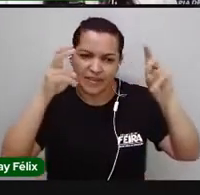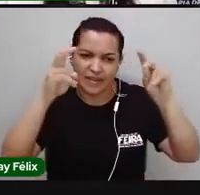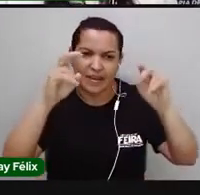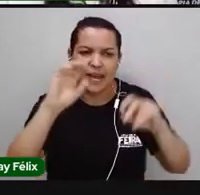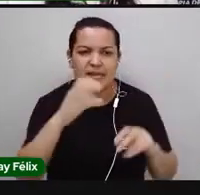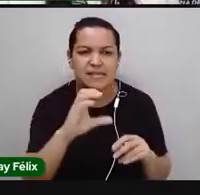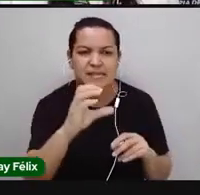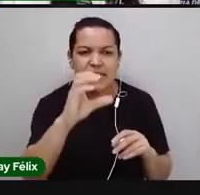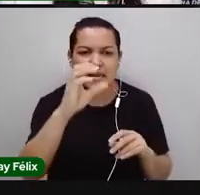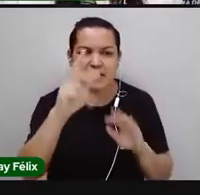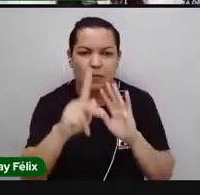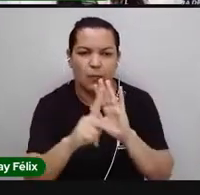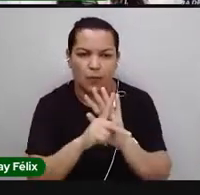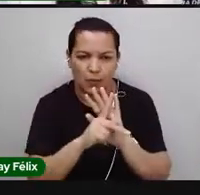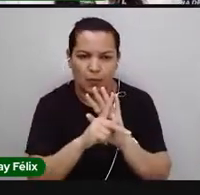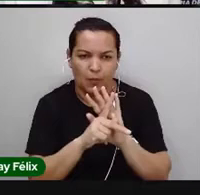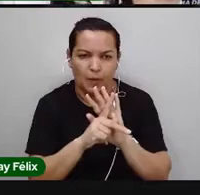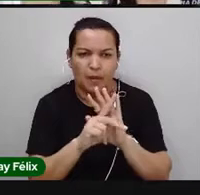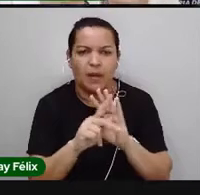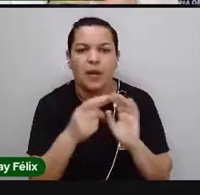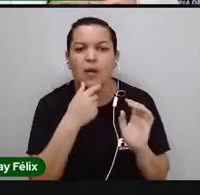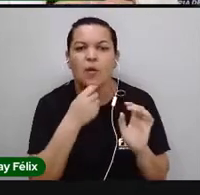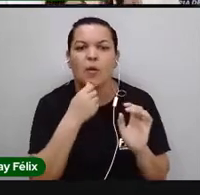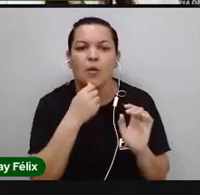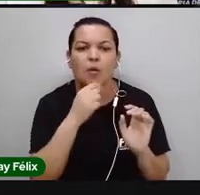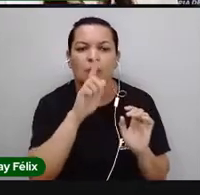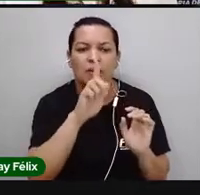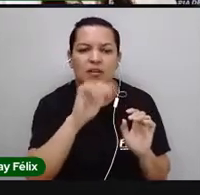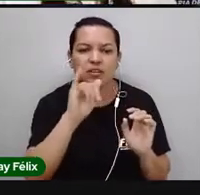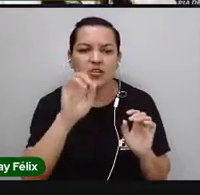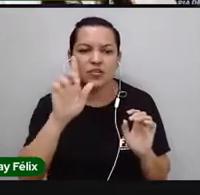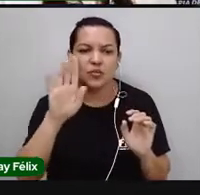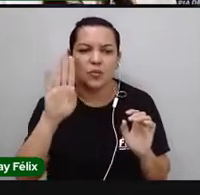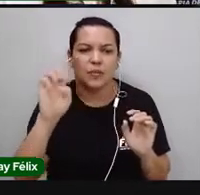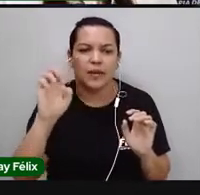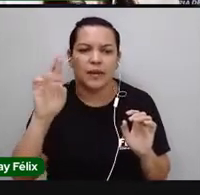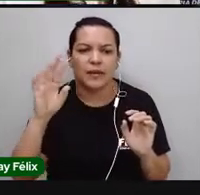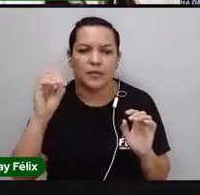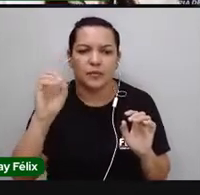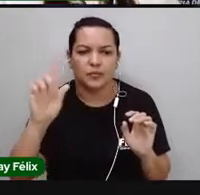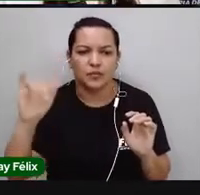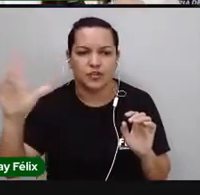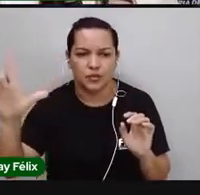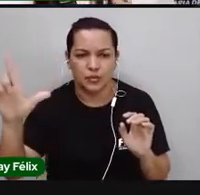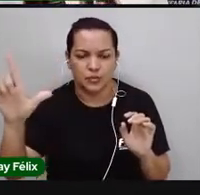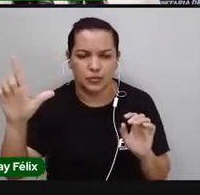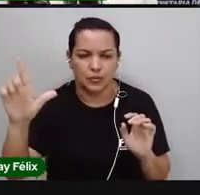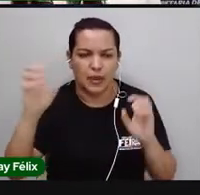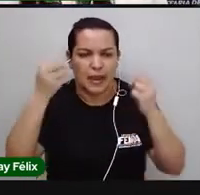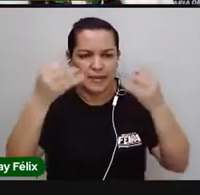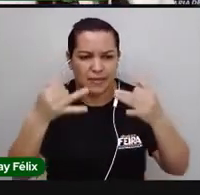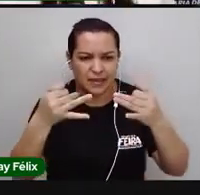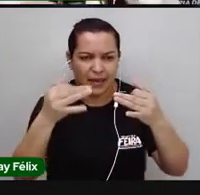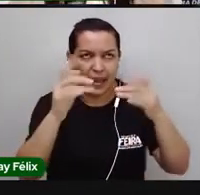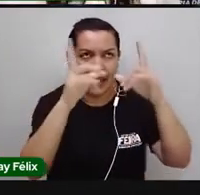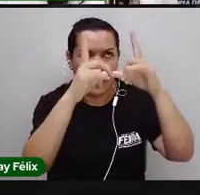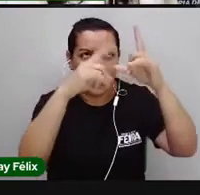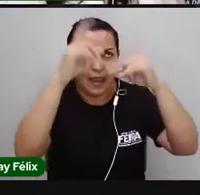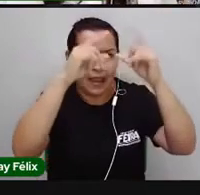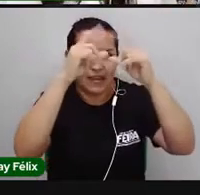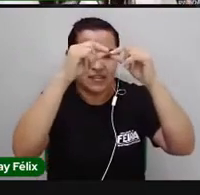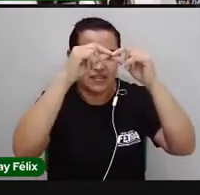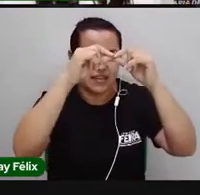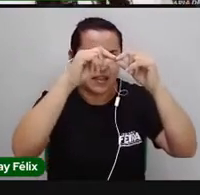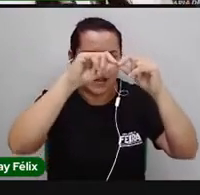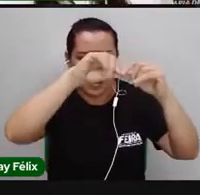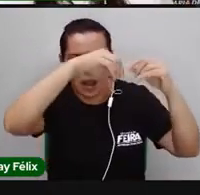É uma música de Gilberto Gil. E um trechinho dessa música diz o seguinte, se toda estrela cadente cai